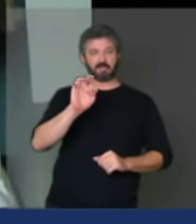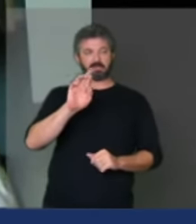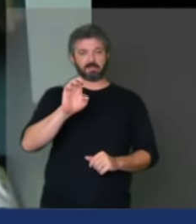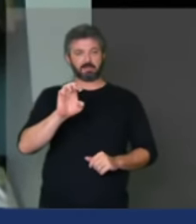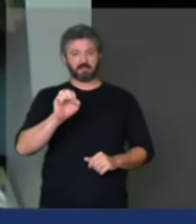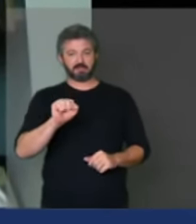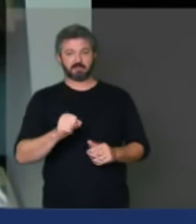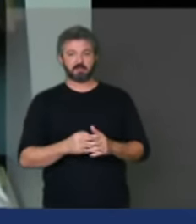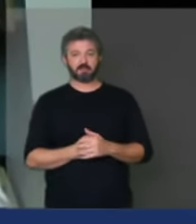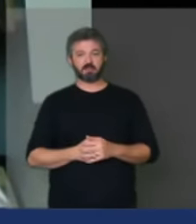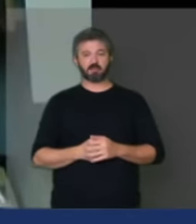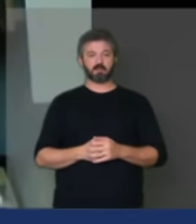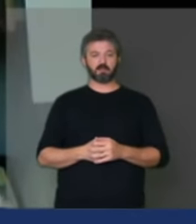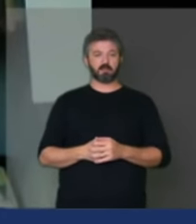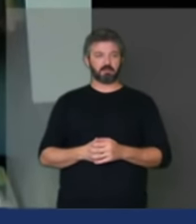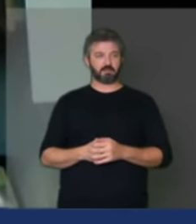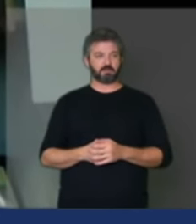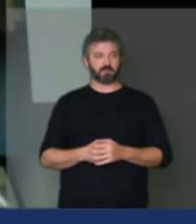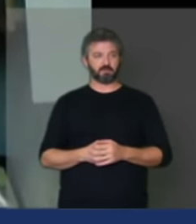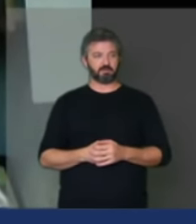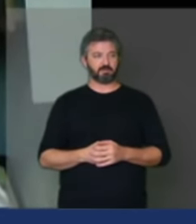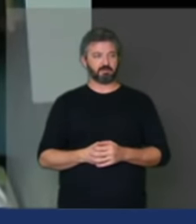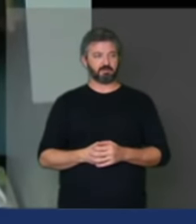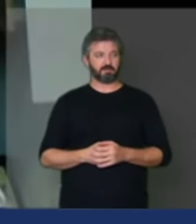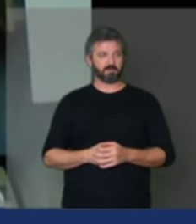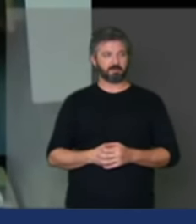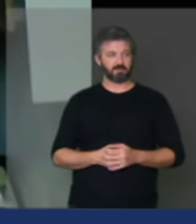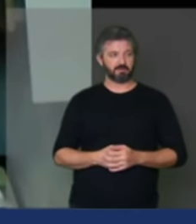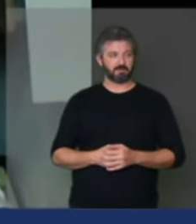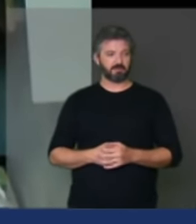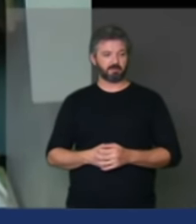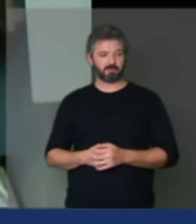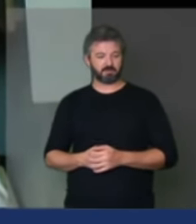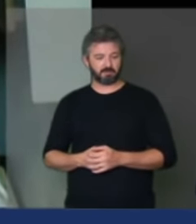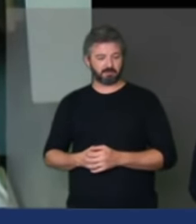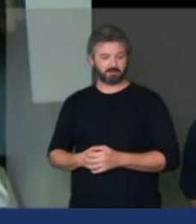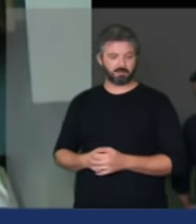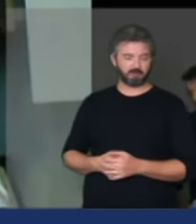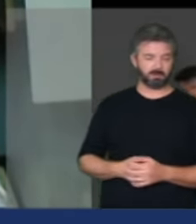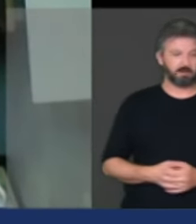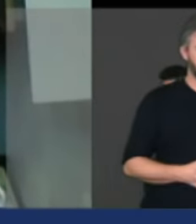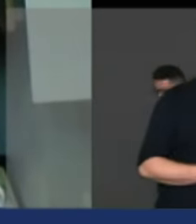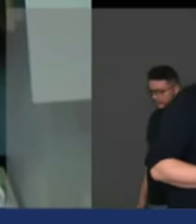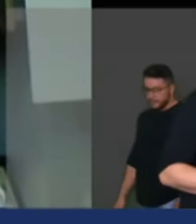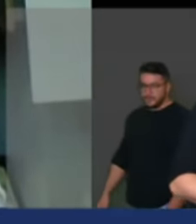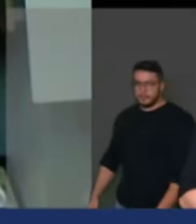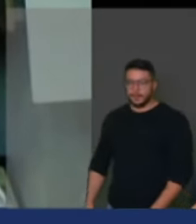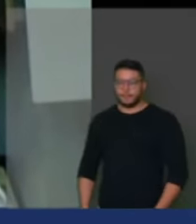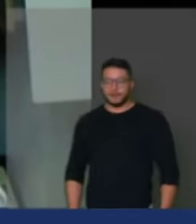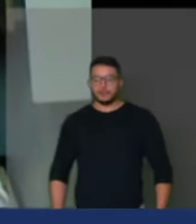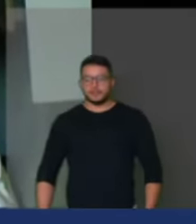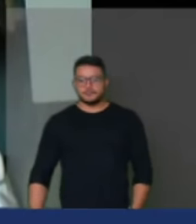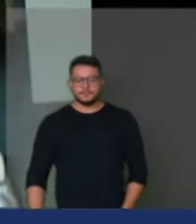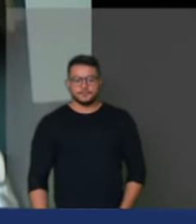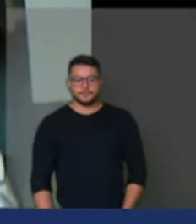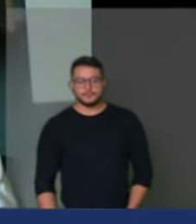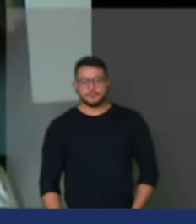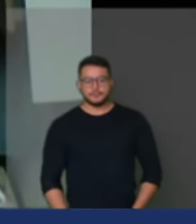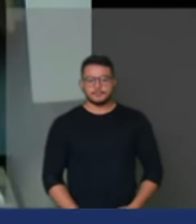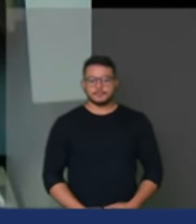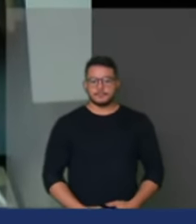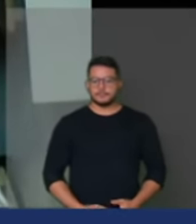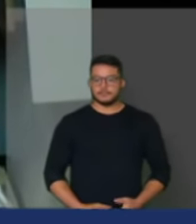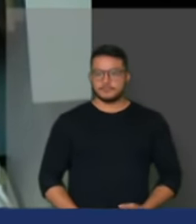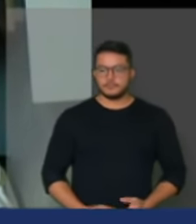cidade de Castro da cidade de Carambeí do estado do Paraná em relação ao leite uma cadeia produtiva que emprega 20 milhões de